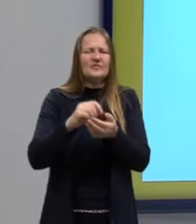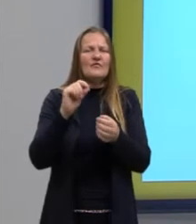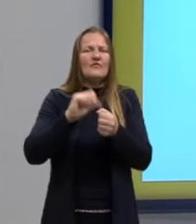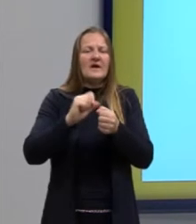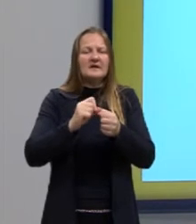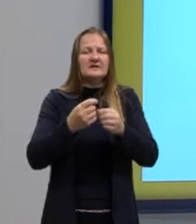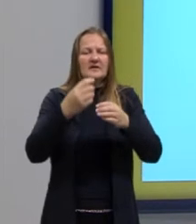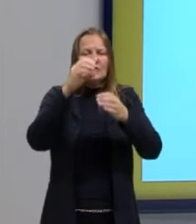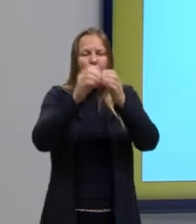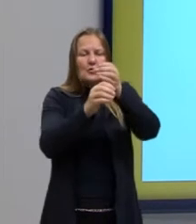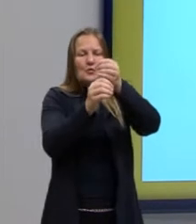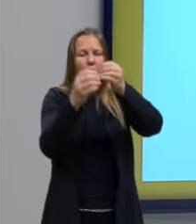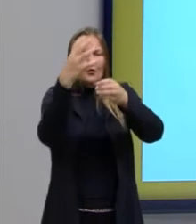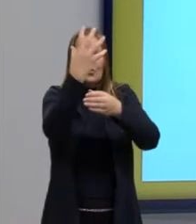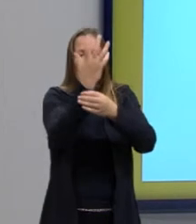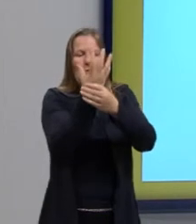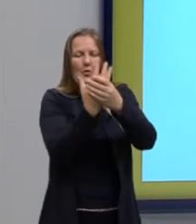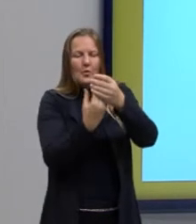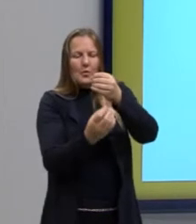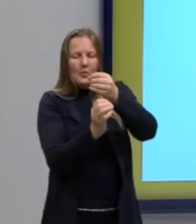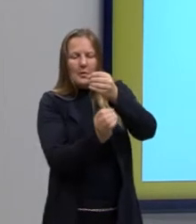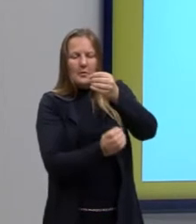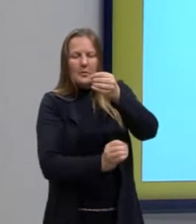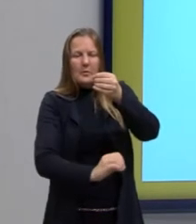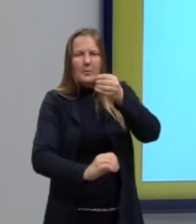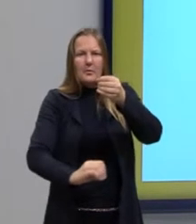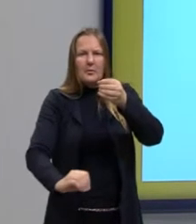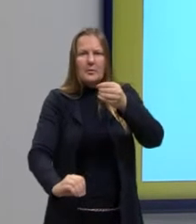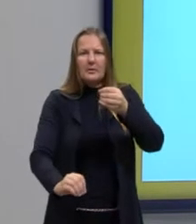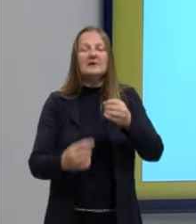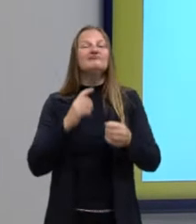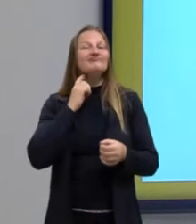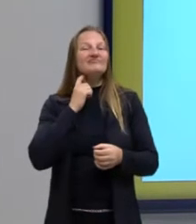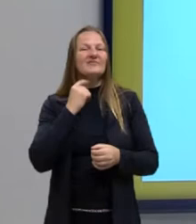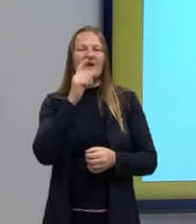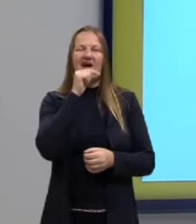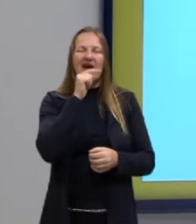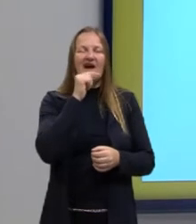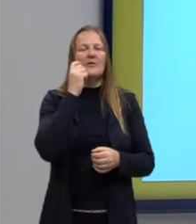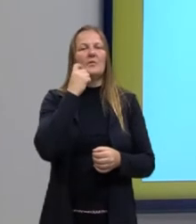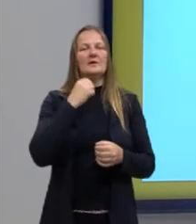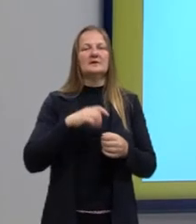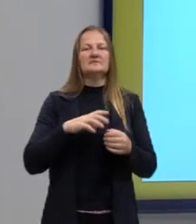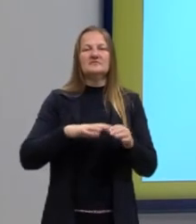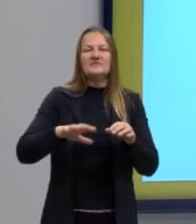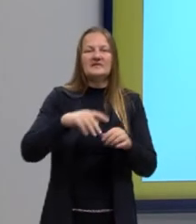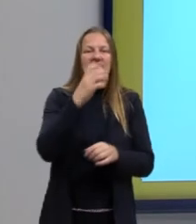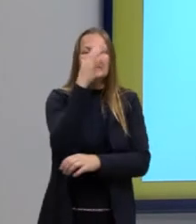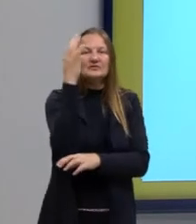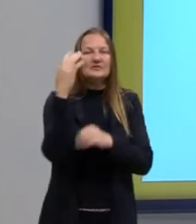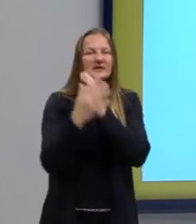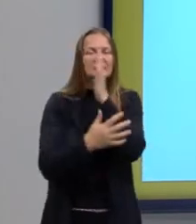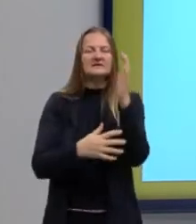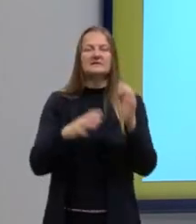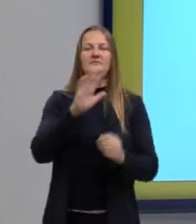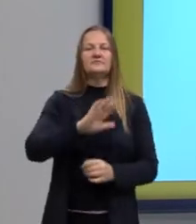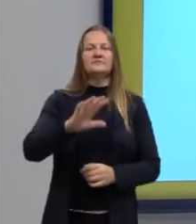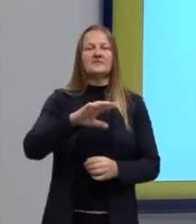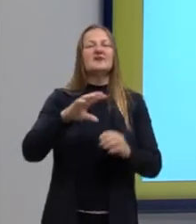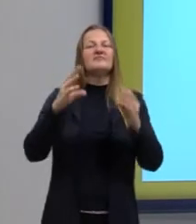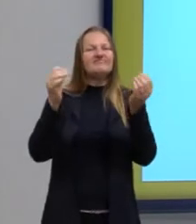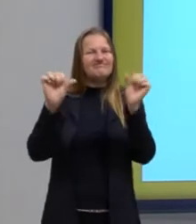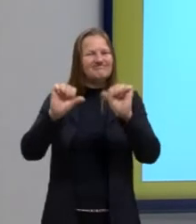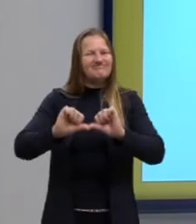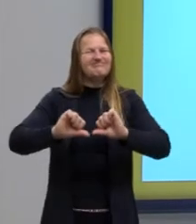ambiente? Detergente faz mal para o meio ambiente? Então, isso também a gente tem que ter em mente. Então, além de prejudicar